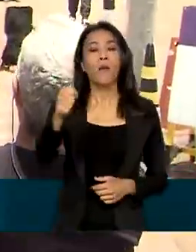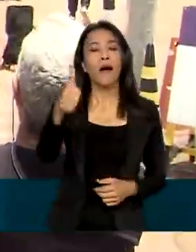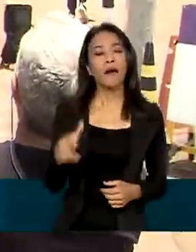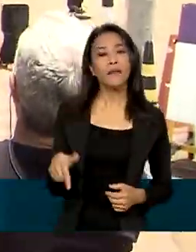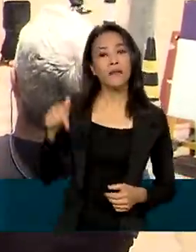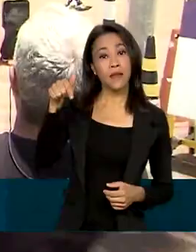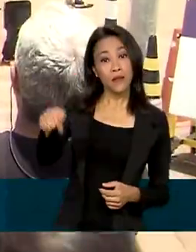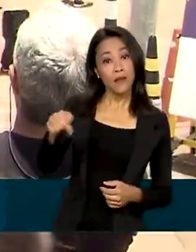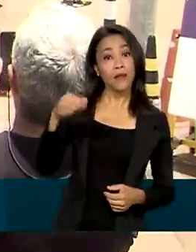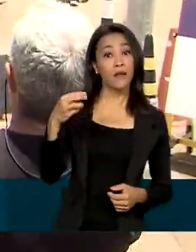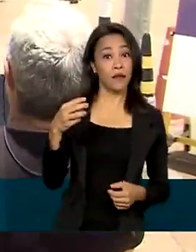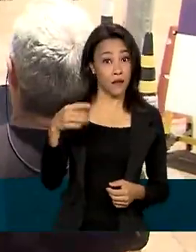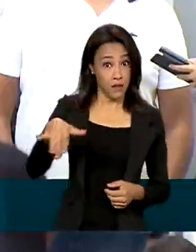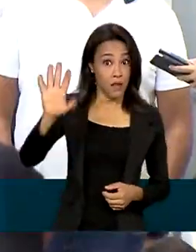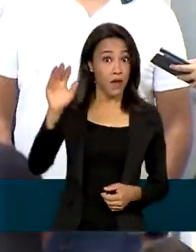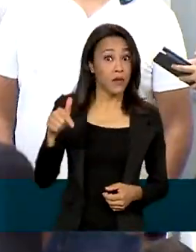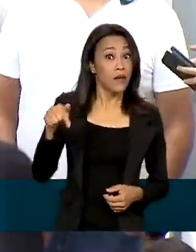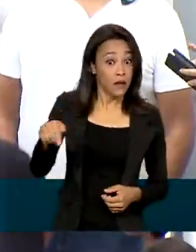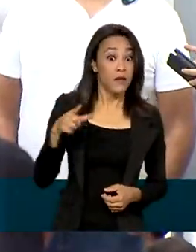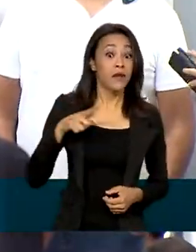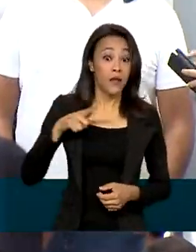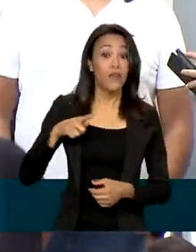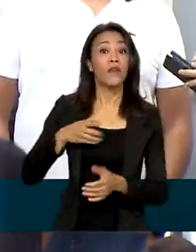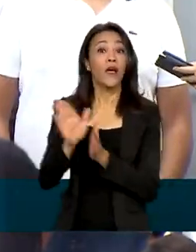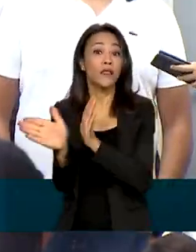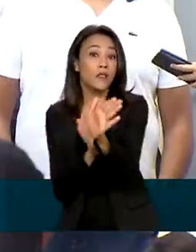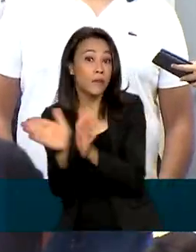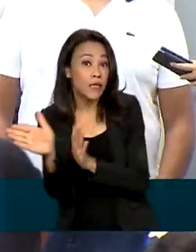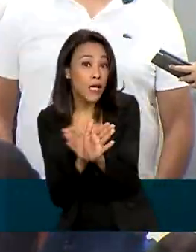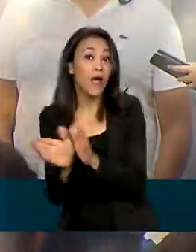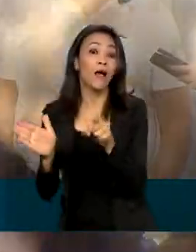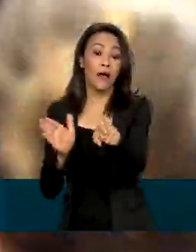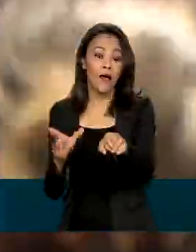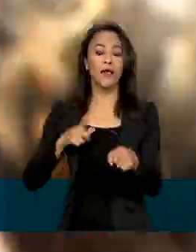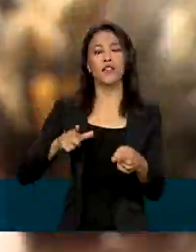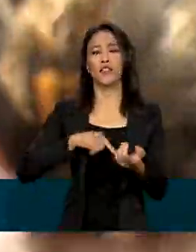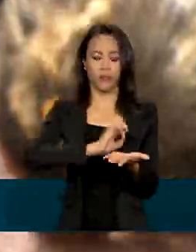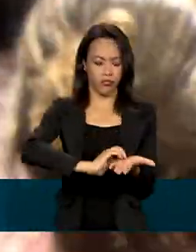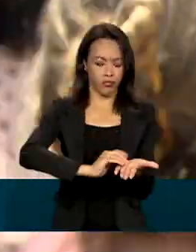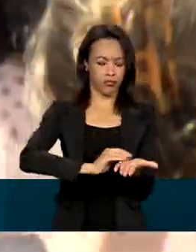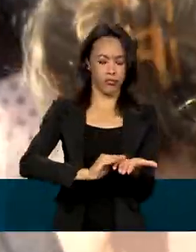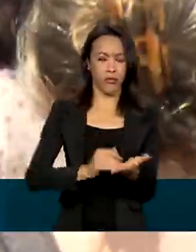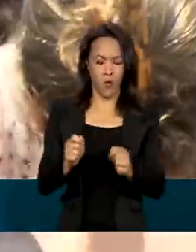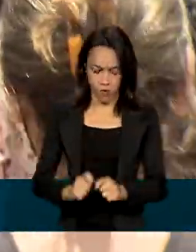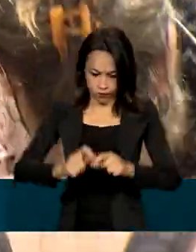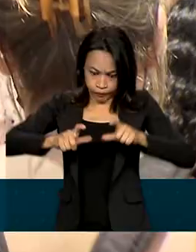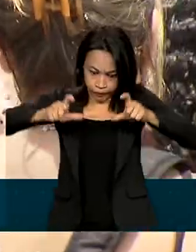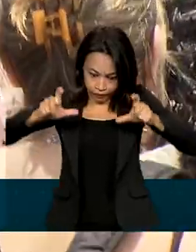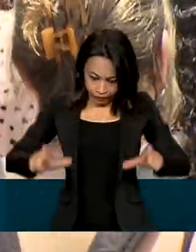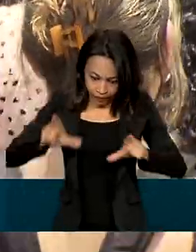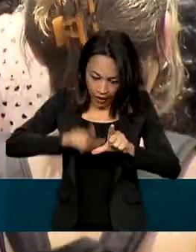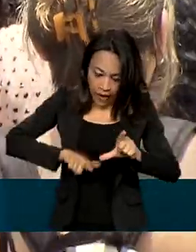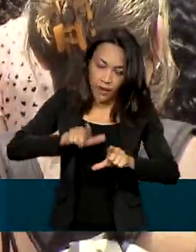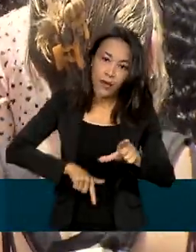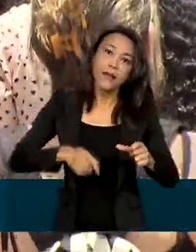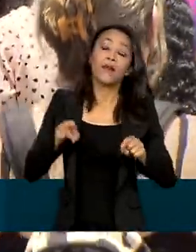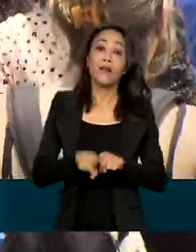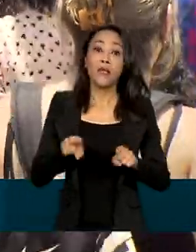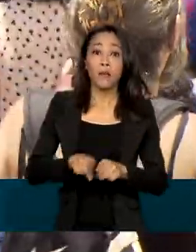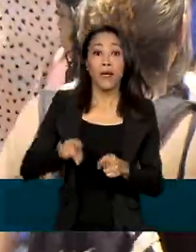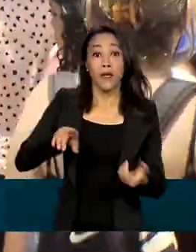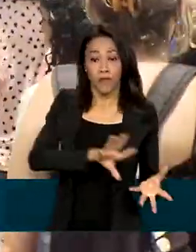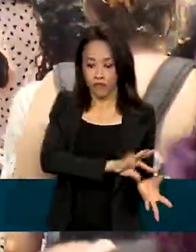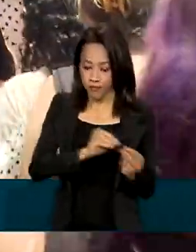participantes contaram com recursos de acessibilidade, como as provas em braile ou ampliadas, auxílio para leitura e transcrição,